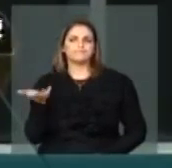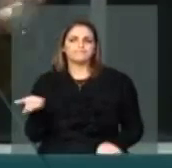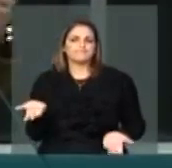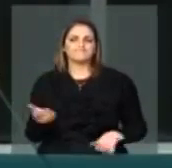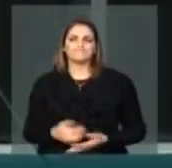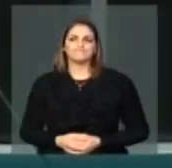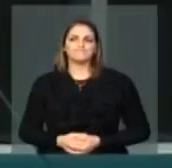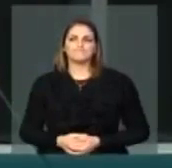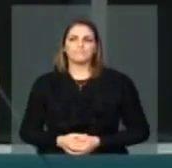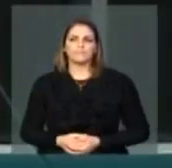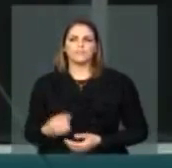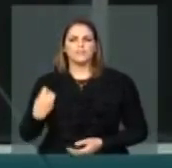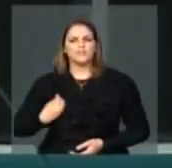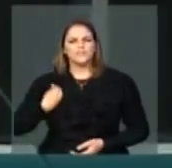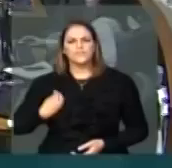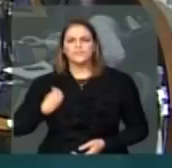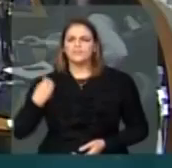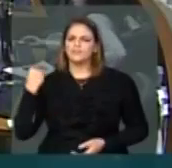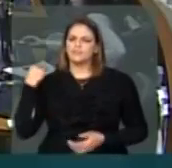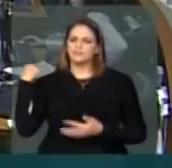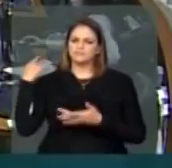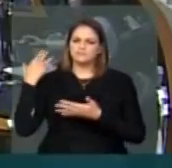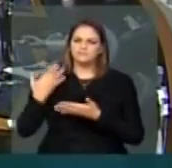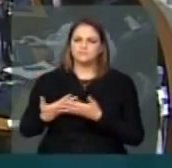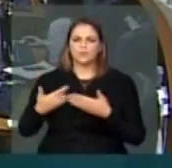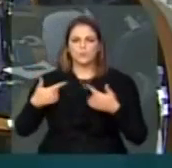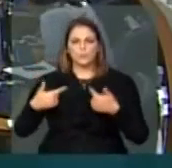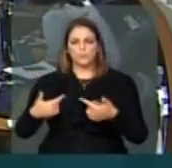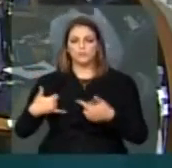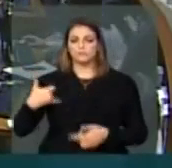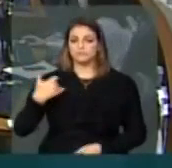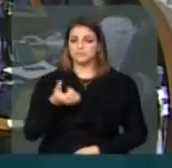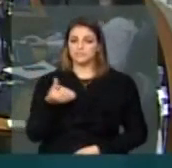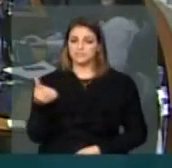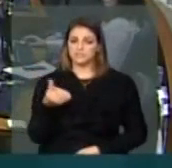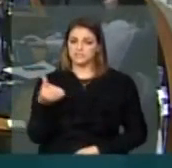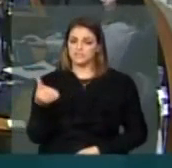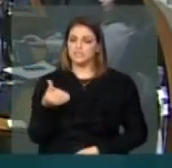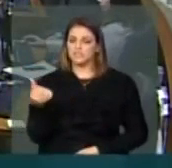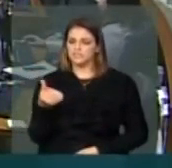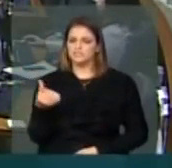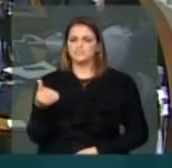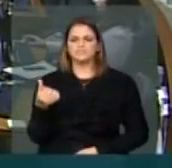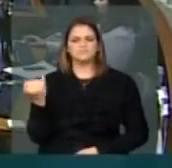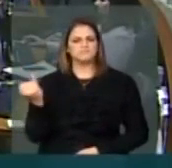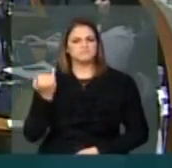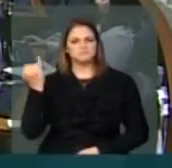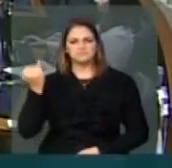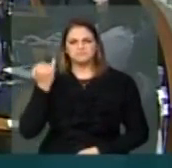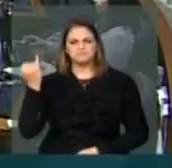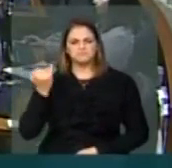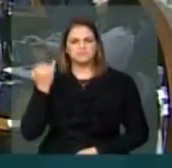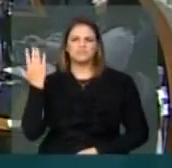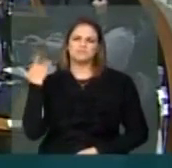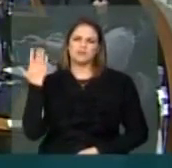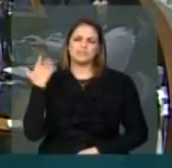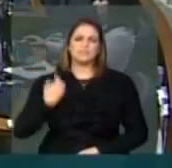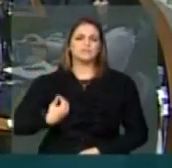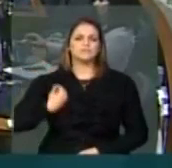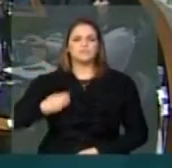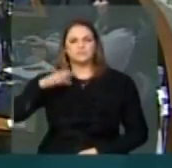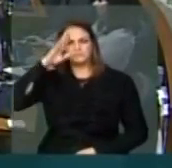de uma vida de lutas. Os seus 66 anos foram marcados pela resistência à ditadura,